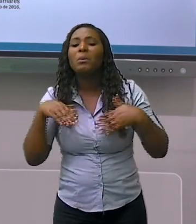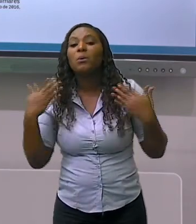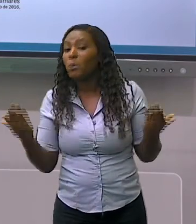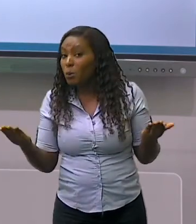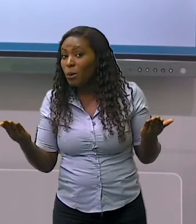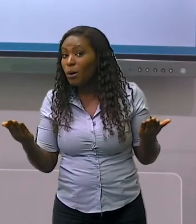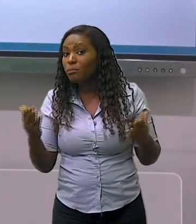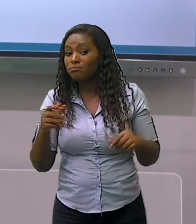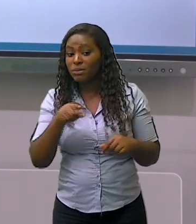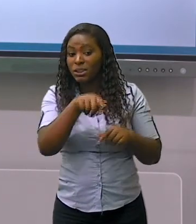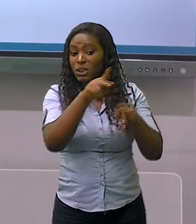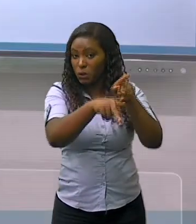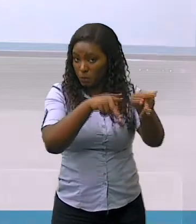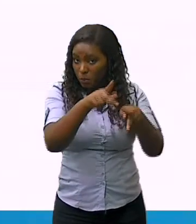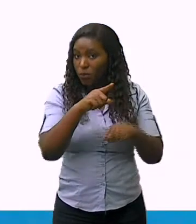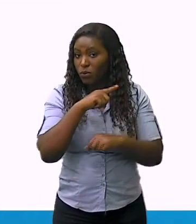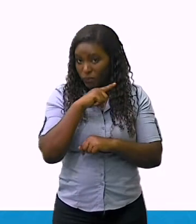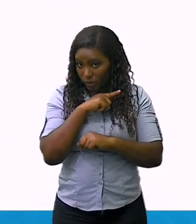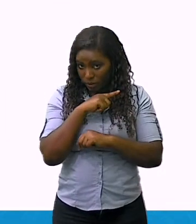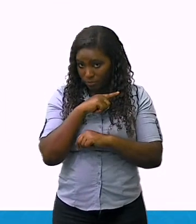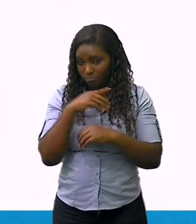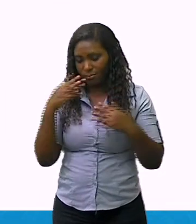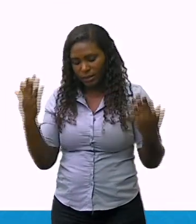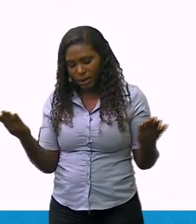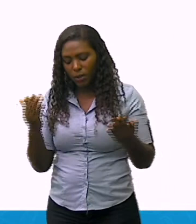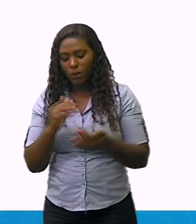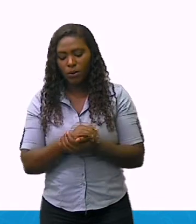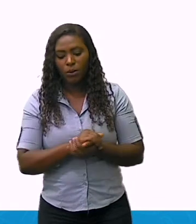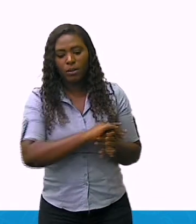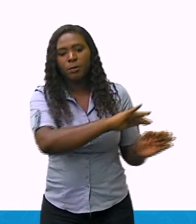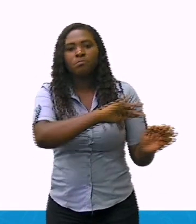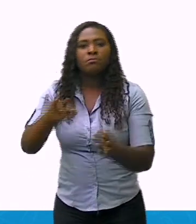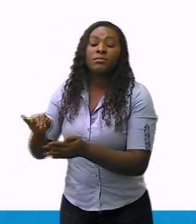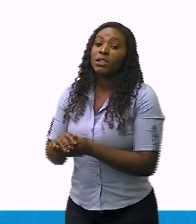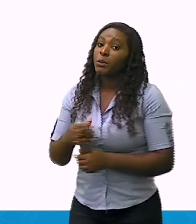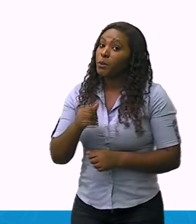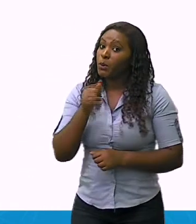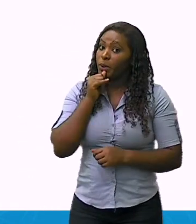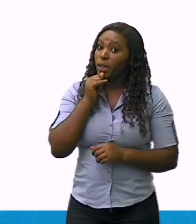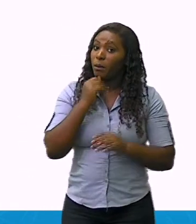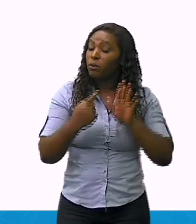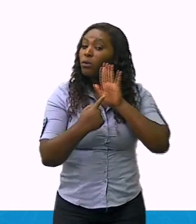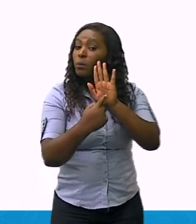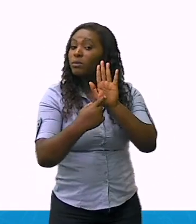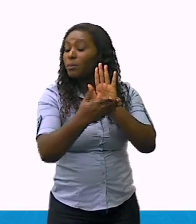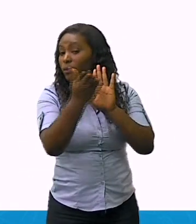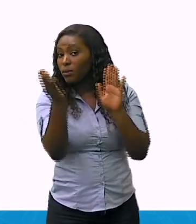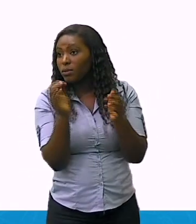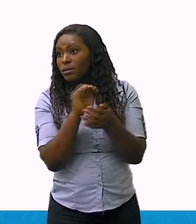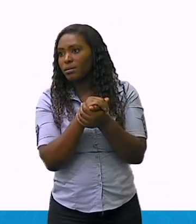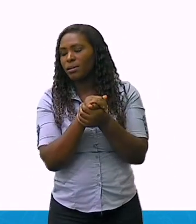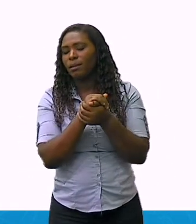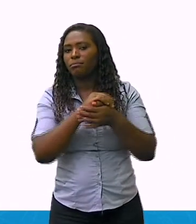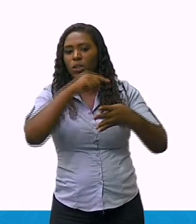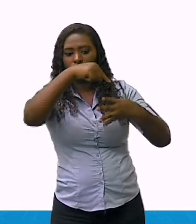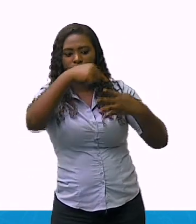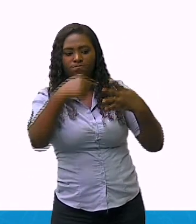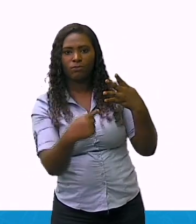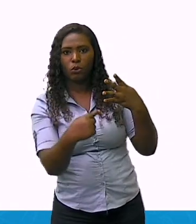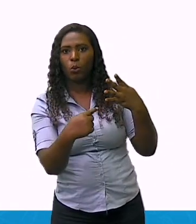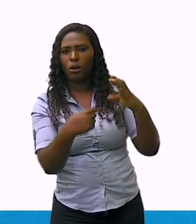Bom, dentre outros, eu destaco para você quatro características principais.